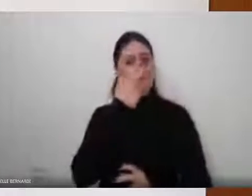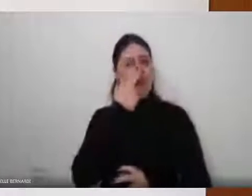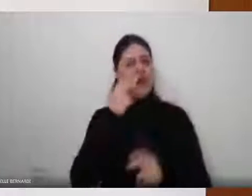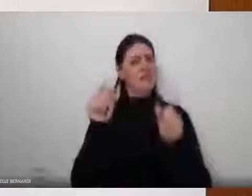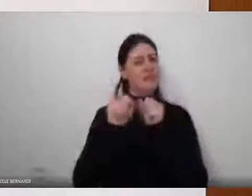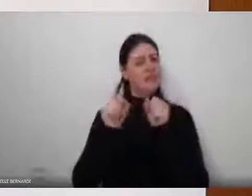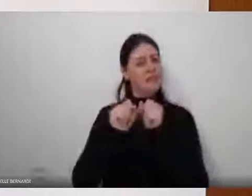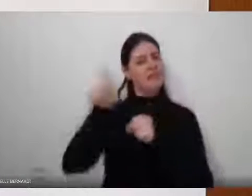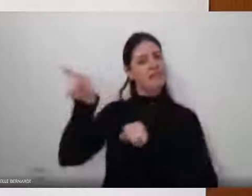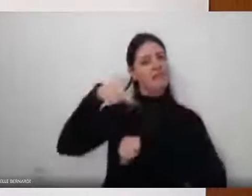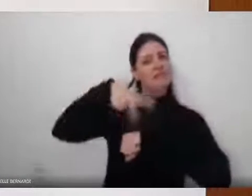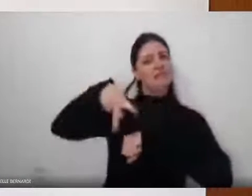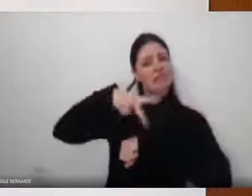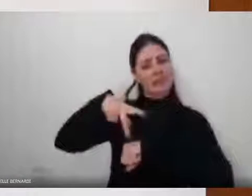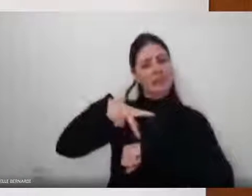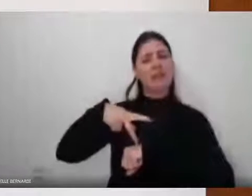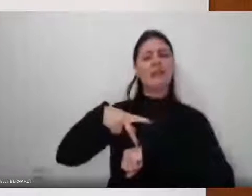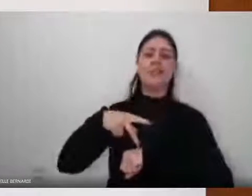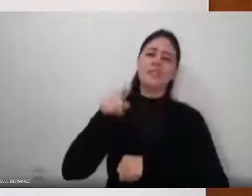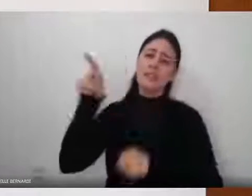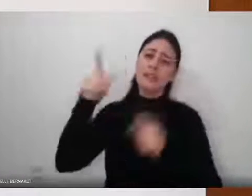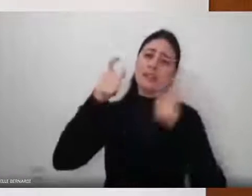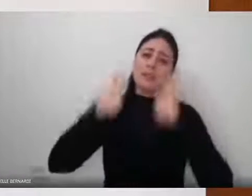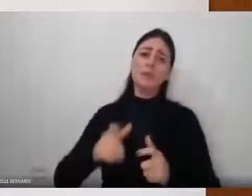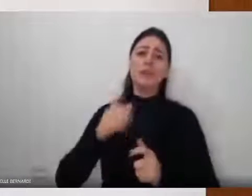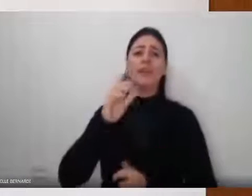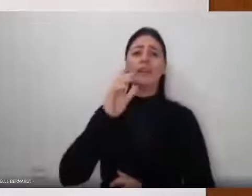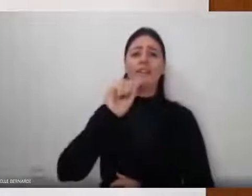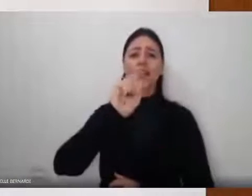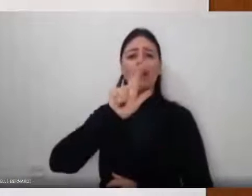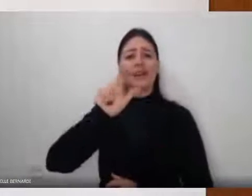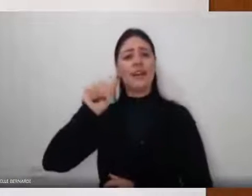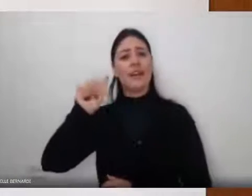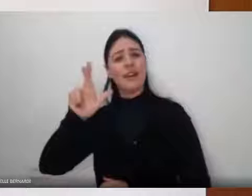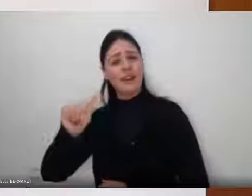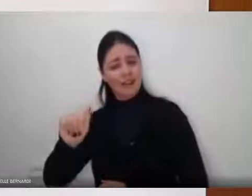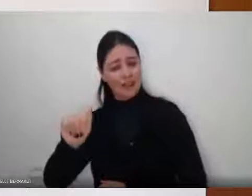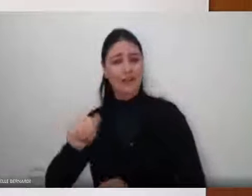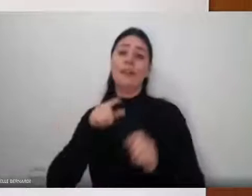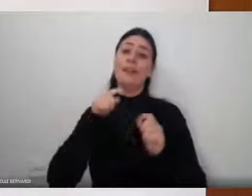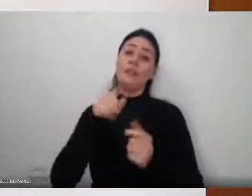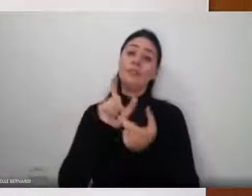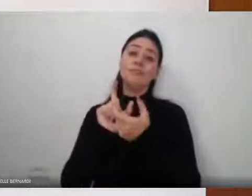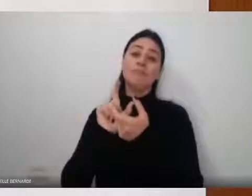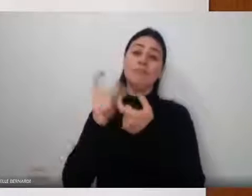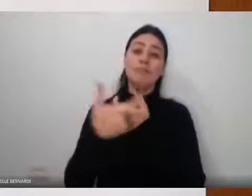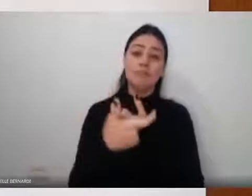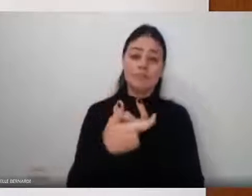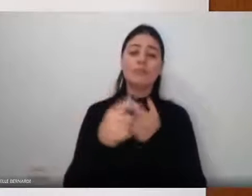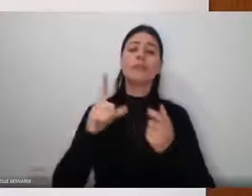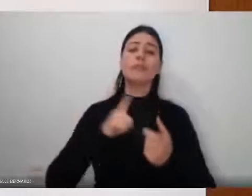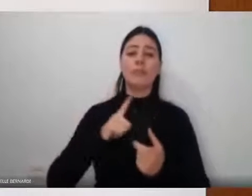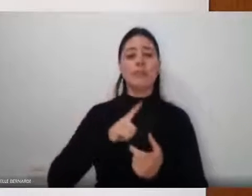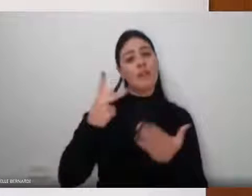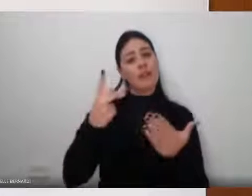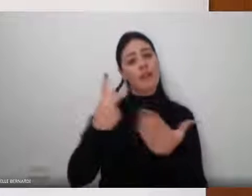foi erroneamente transmitido, quando as pessoas dizem assim, nossa, parece que ele foi